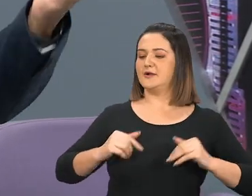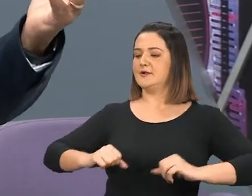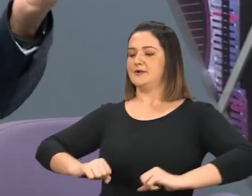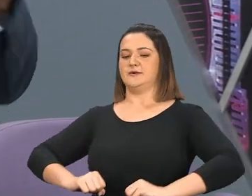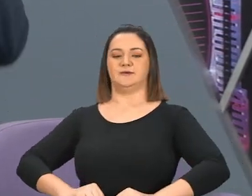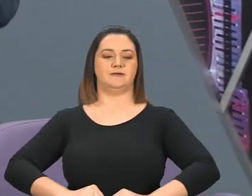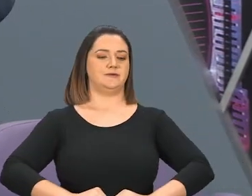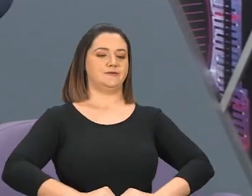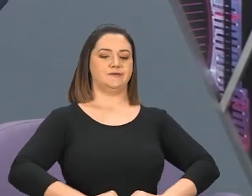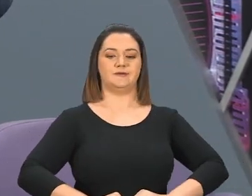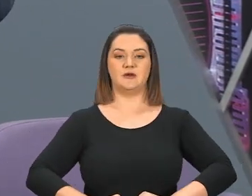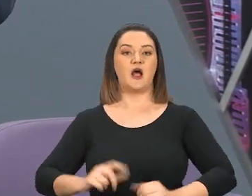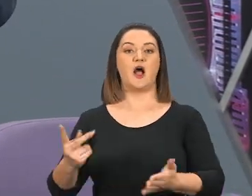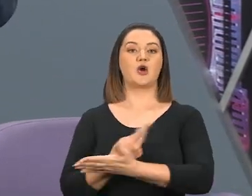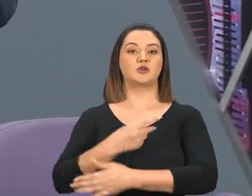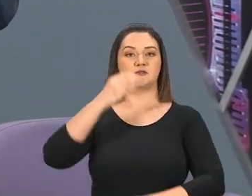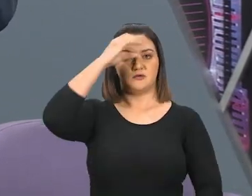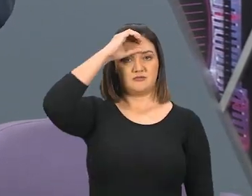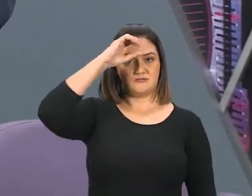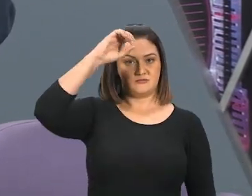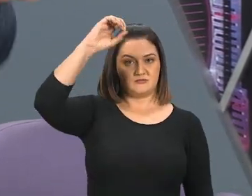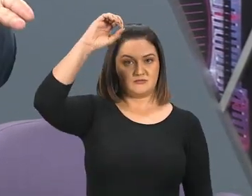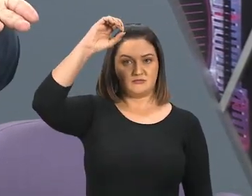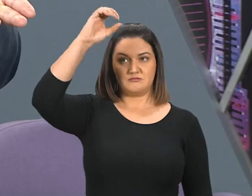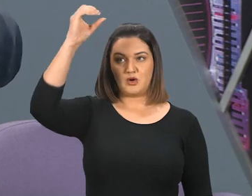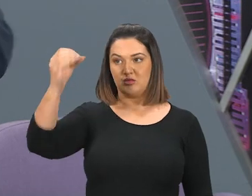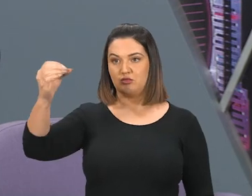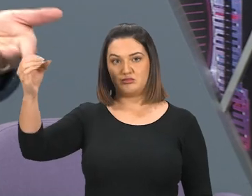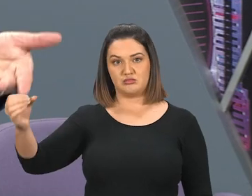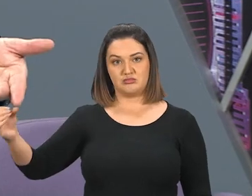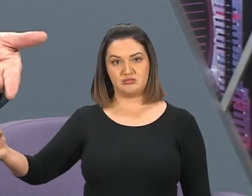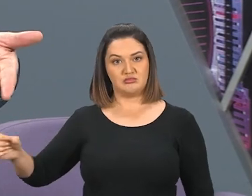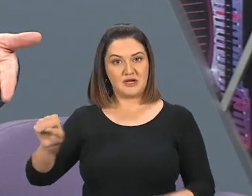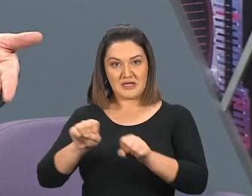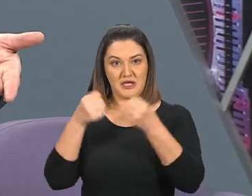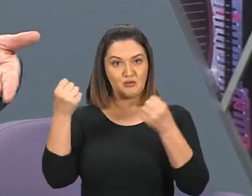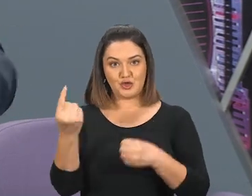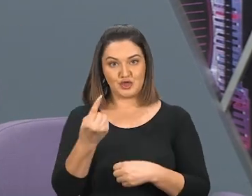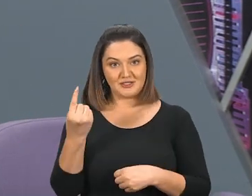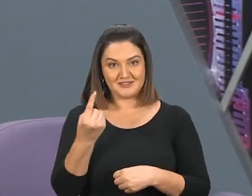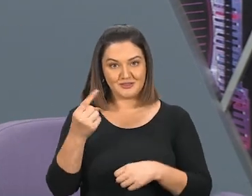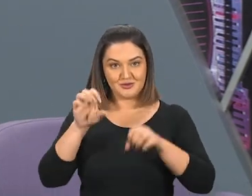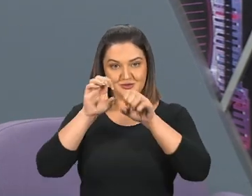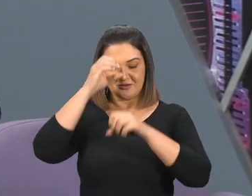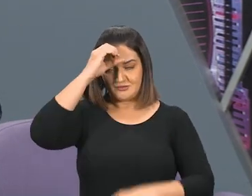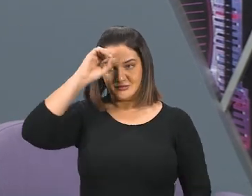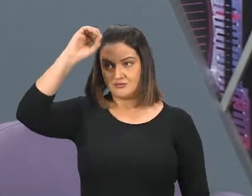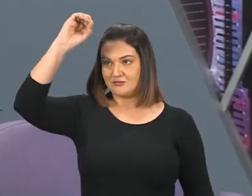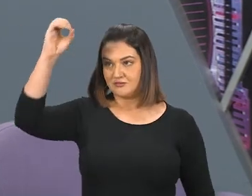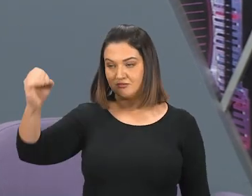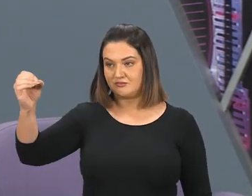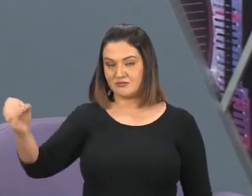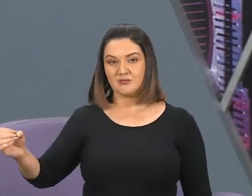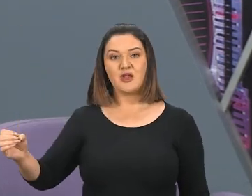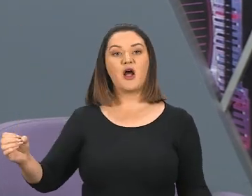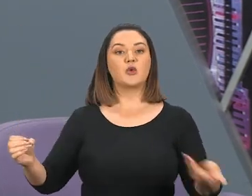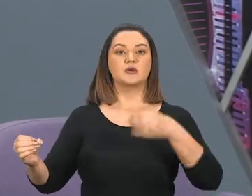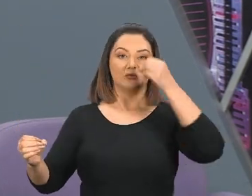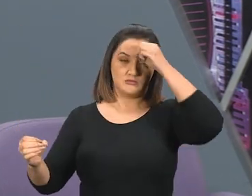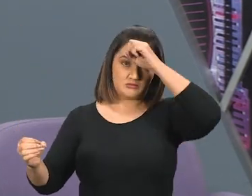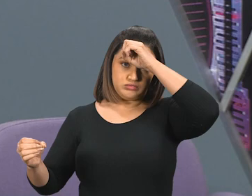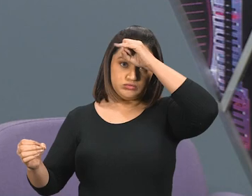comemorando a vitória, O único chifre que o bode tinha, Caiu sozinho, Quebrou sozinho. E no lugar desse chifre saíram quatro.